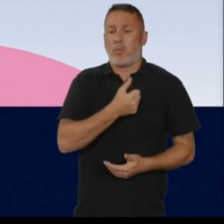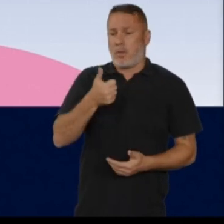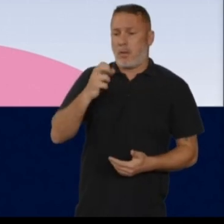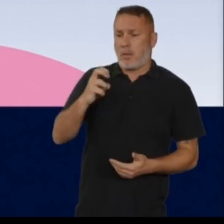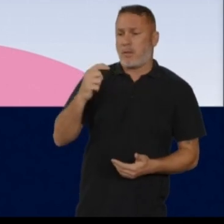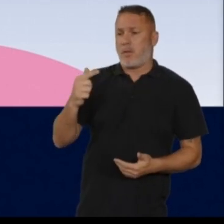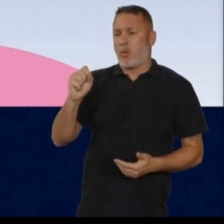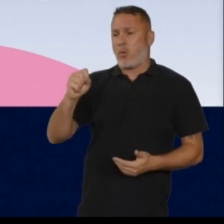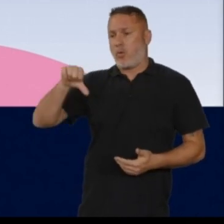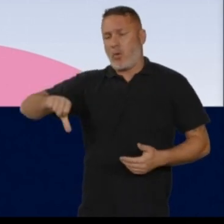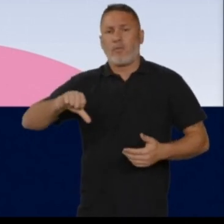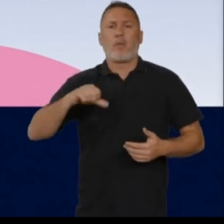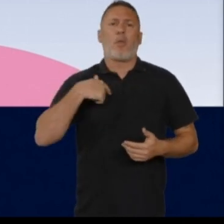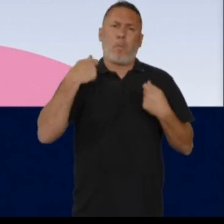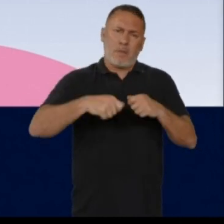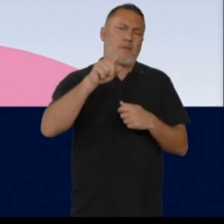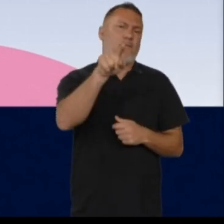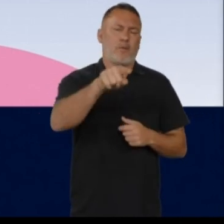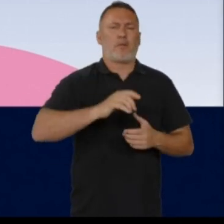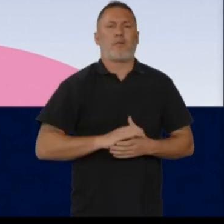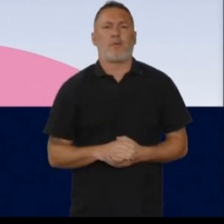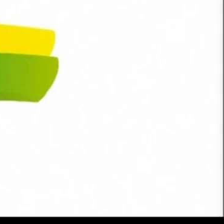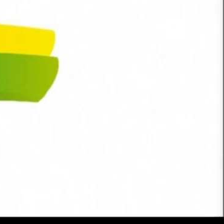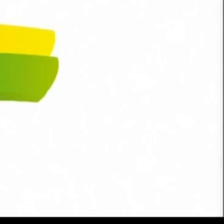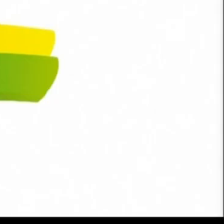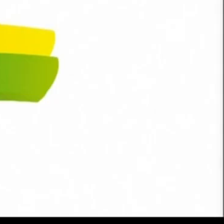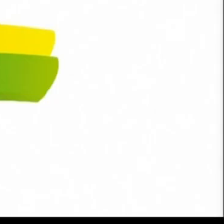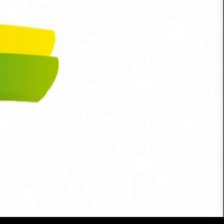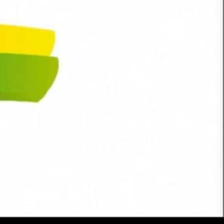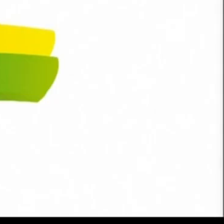Muribeca, 15789. Eu preciso de você.